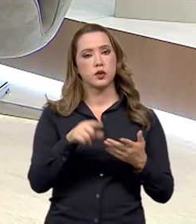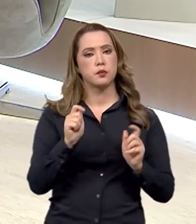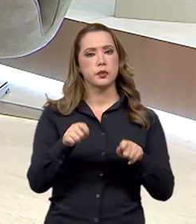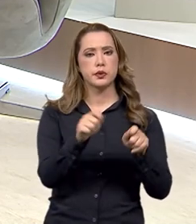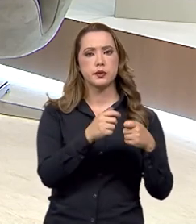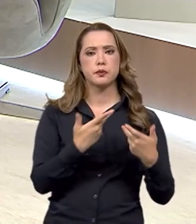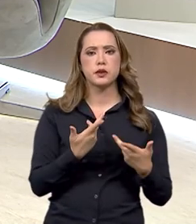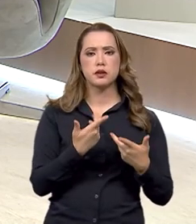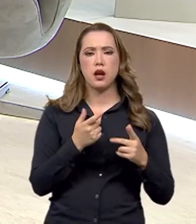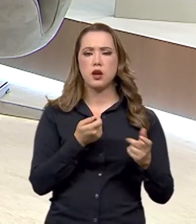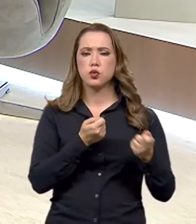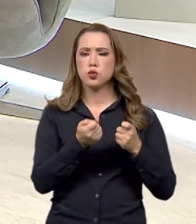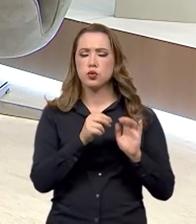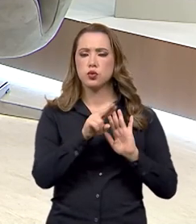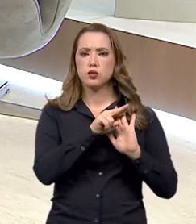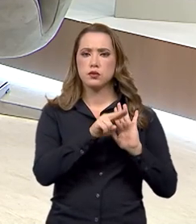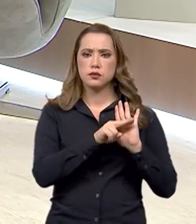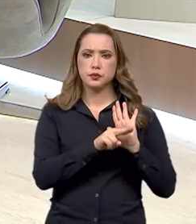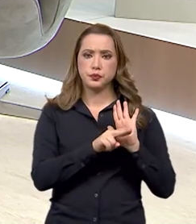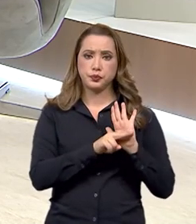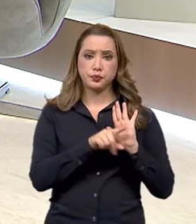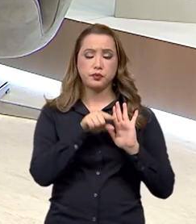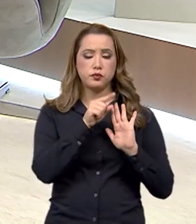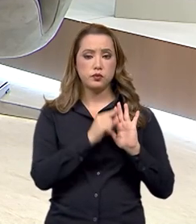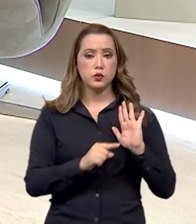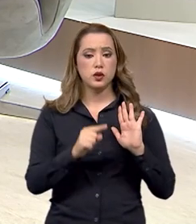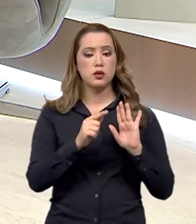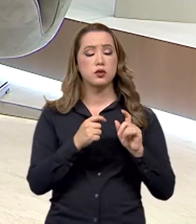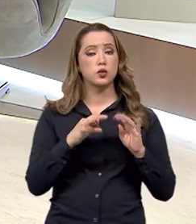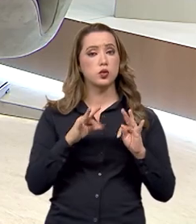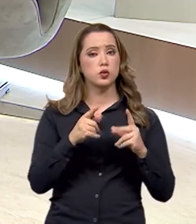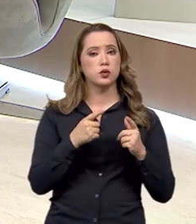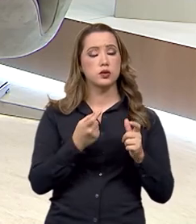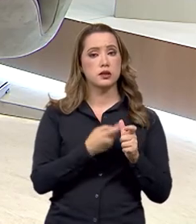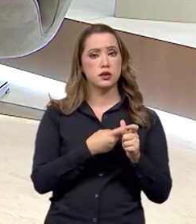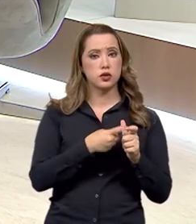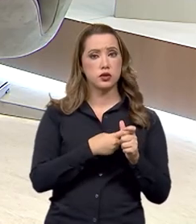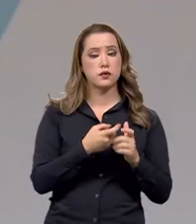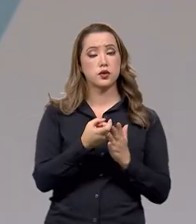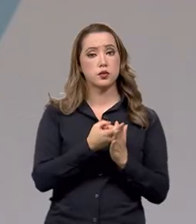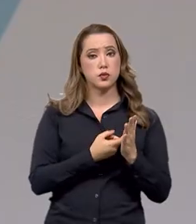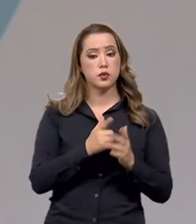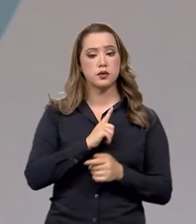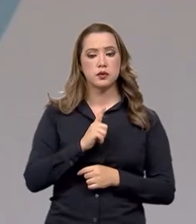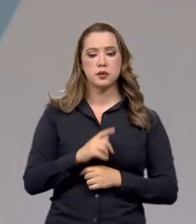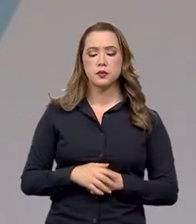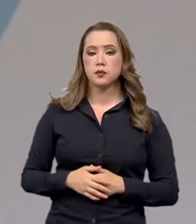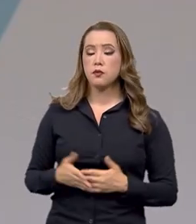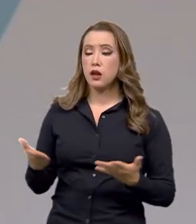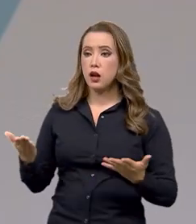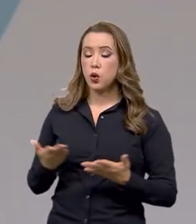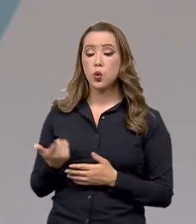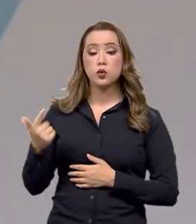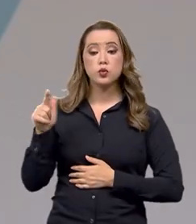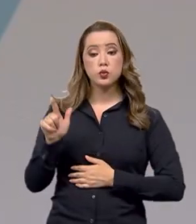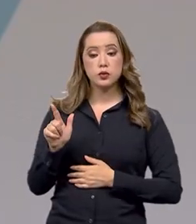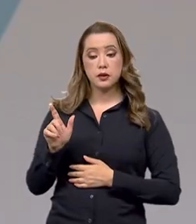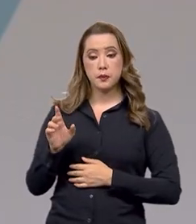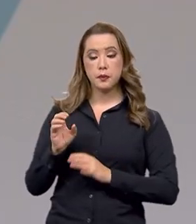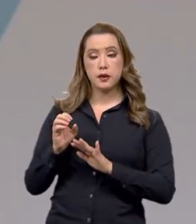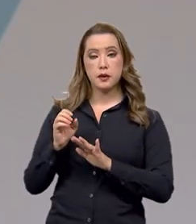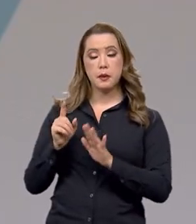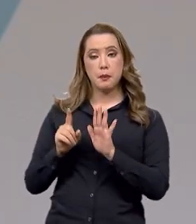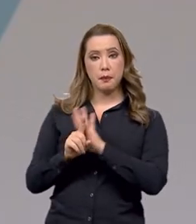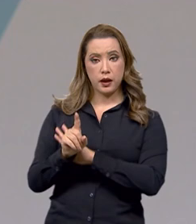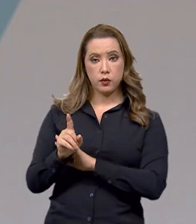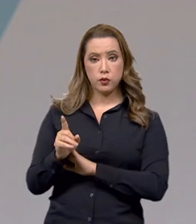de regularizar as suas pendências tributárias. Agora eu queria passar para uma outra iniciativa